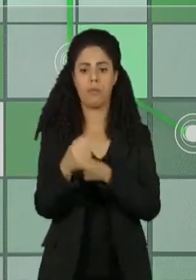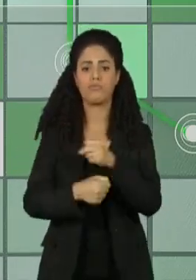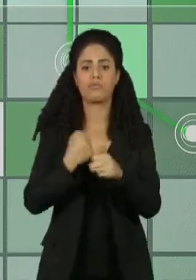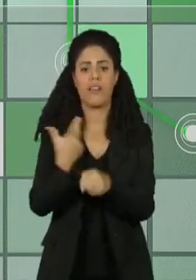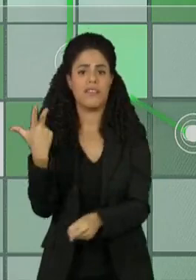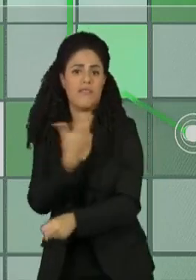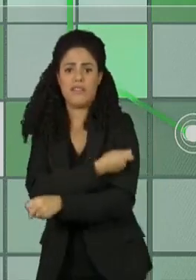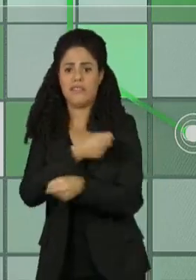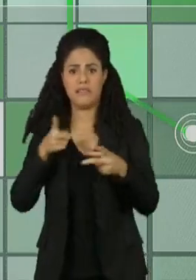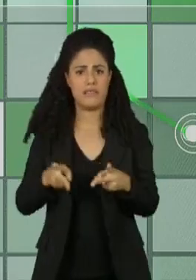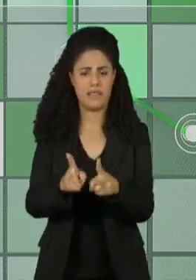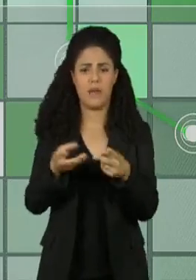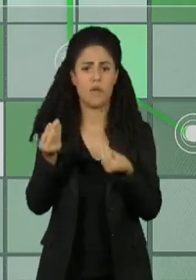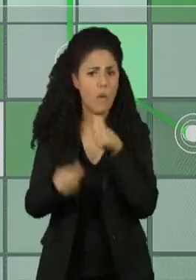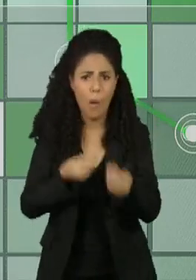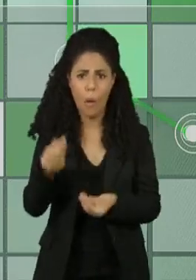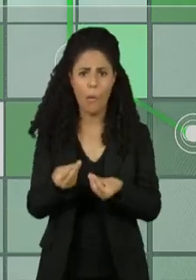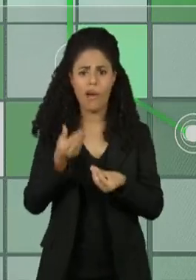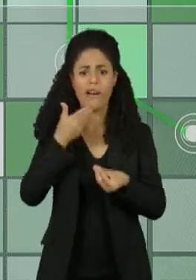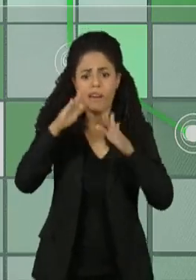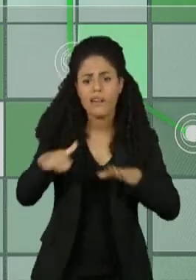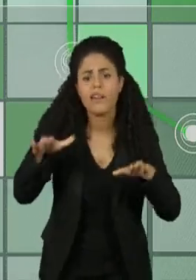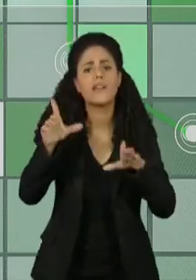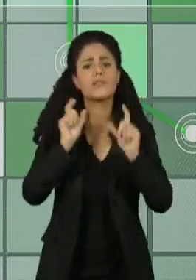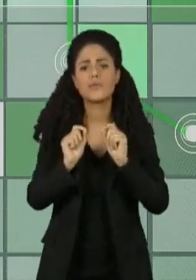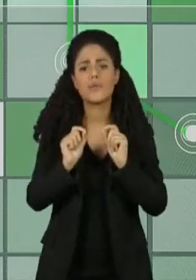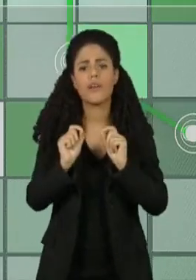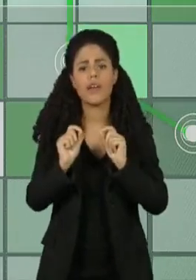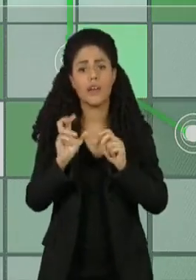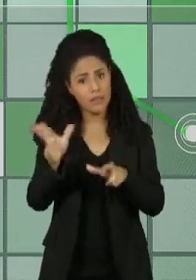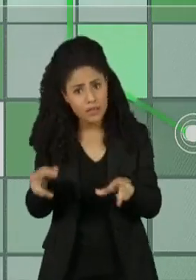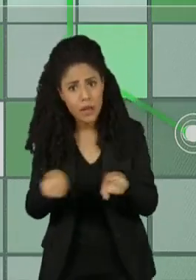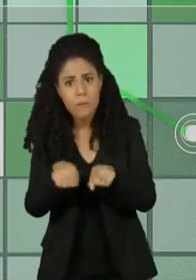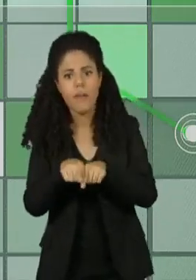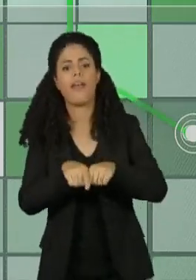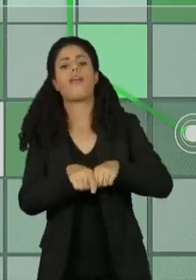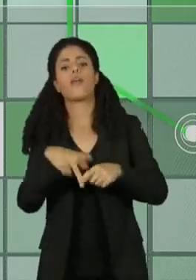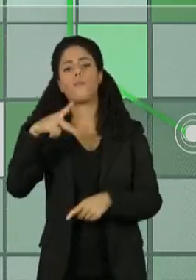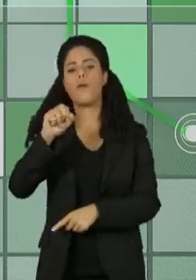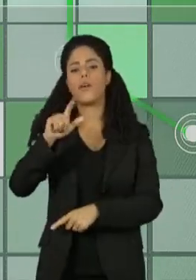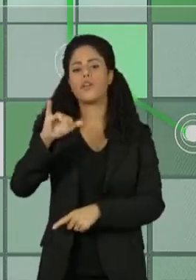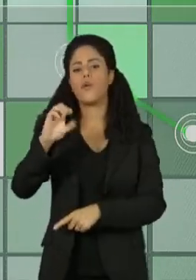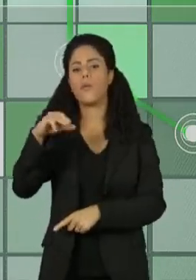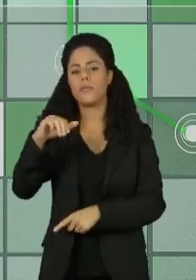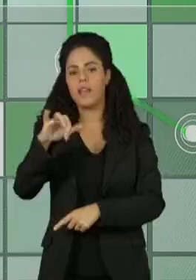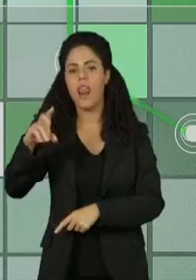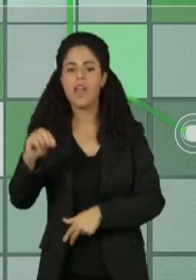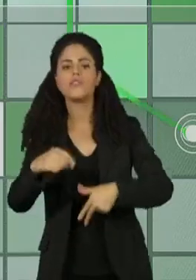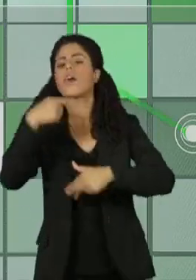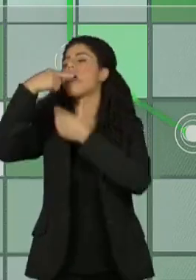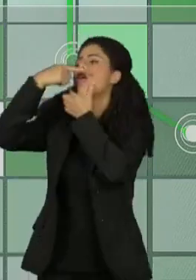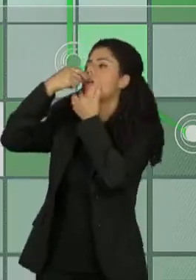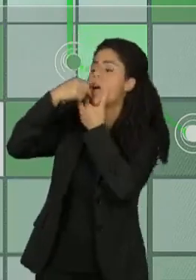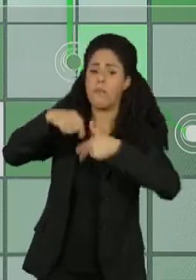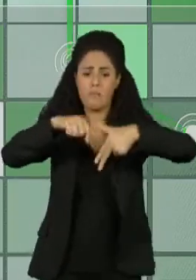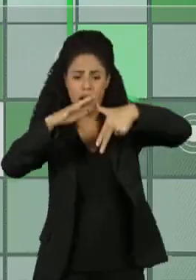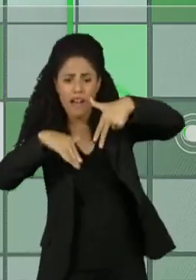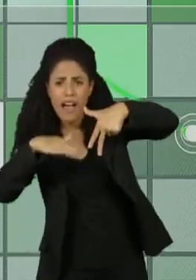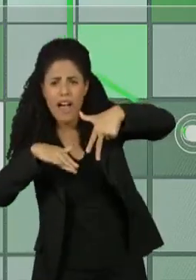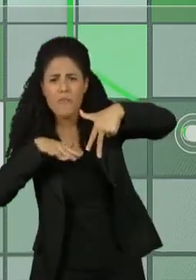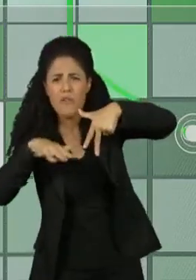vacina. E nós estamos falando de criança, nós estamos falando de poliomielite, nós estamos falando de paralisia infantil.